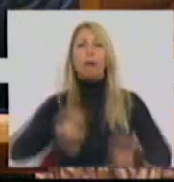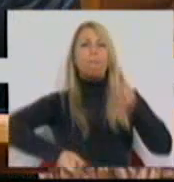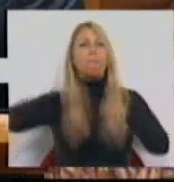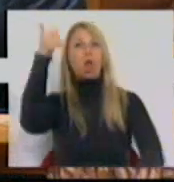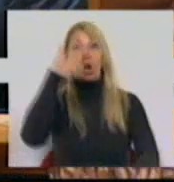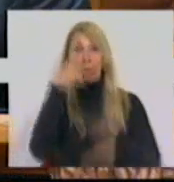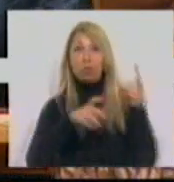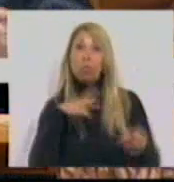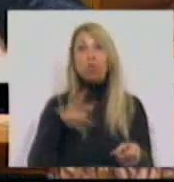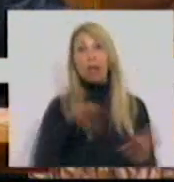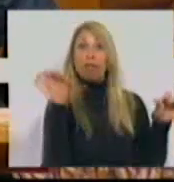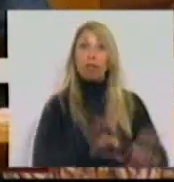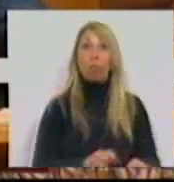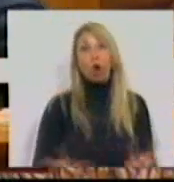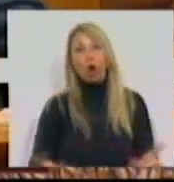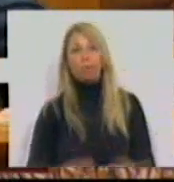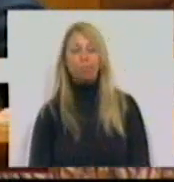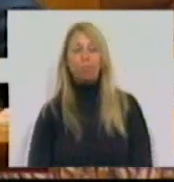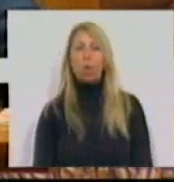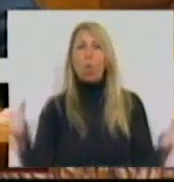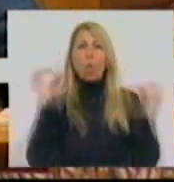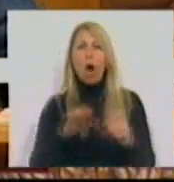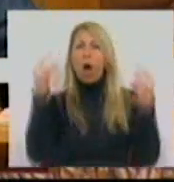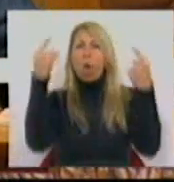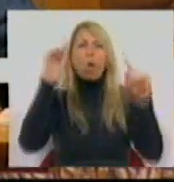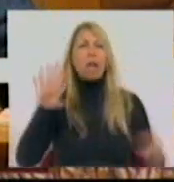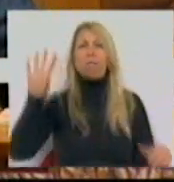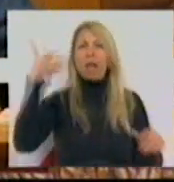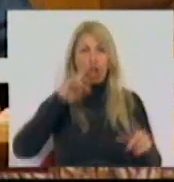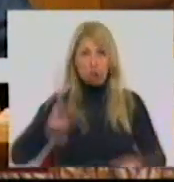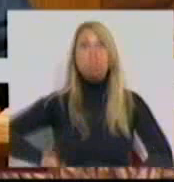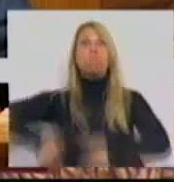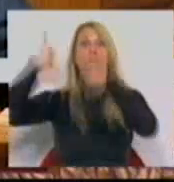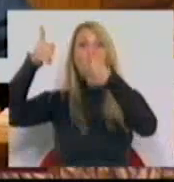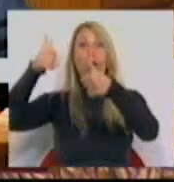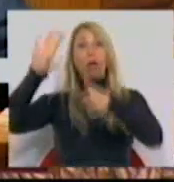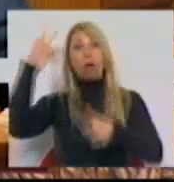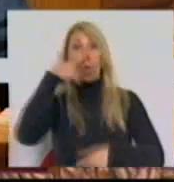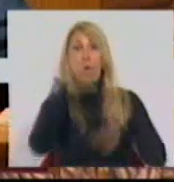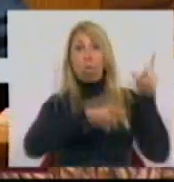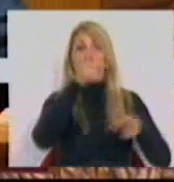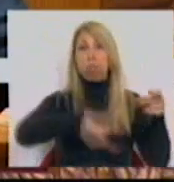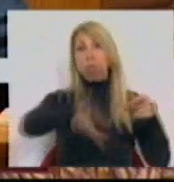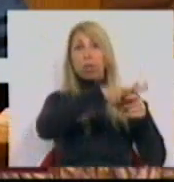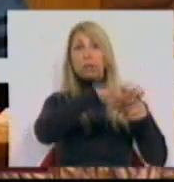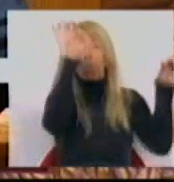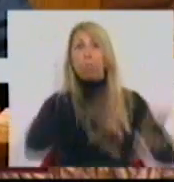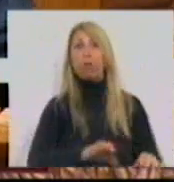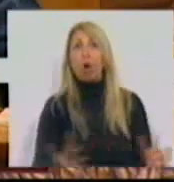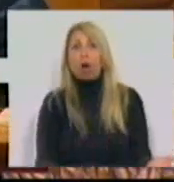portugueses é que estão pior. Não há nenhum país que esteja melhor quando a população está pior.